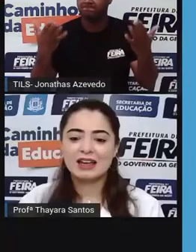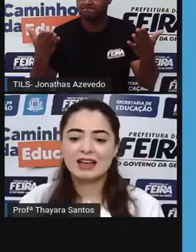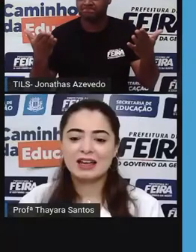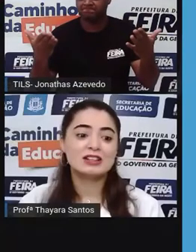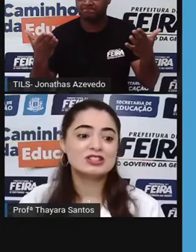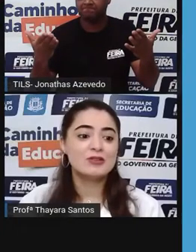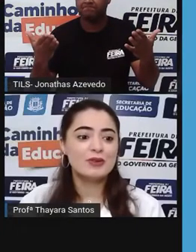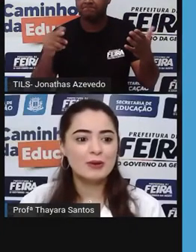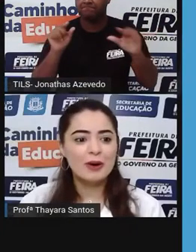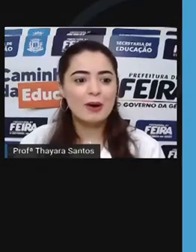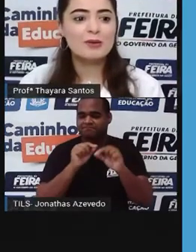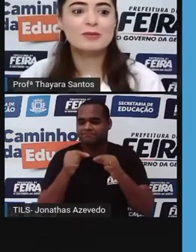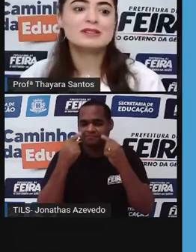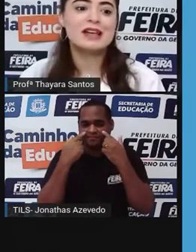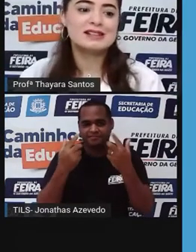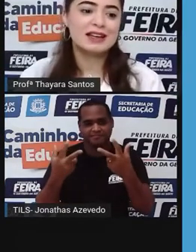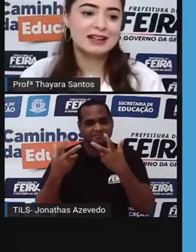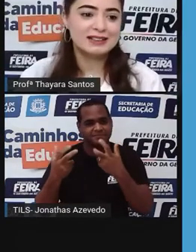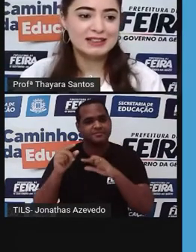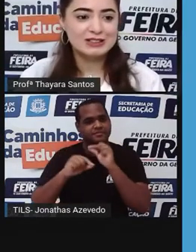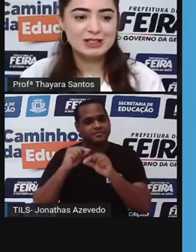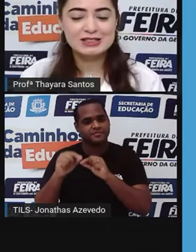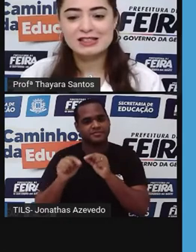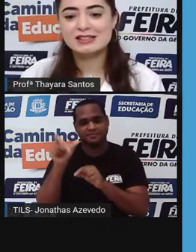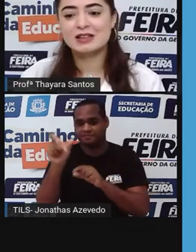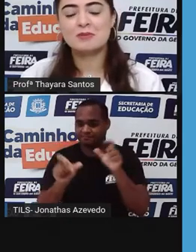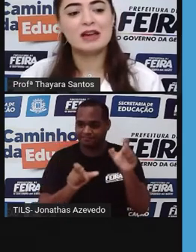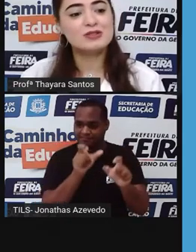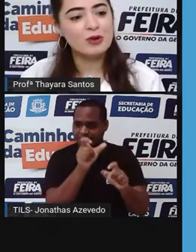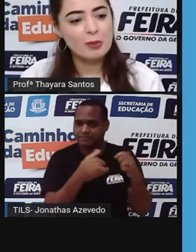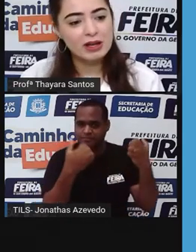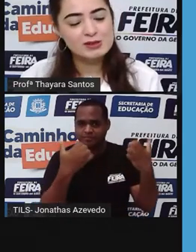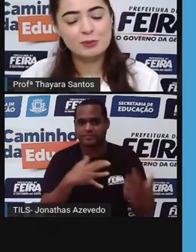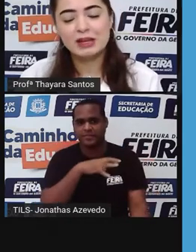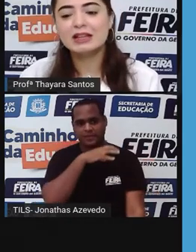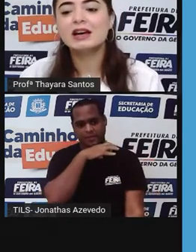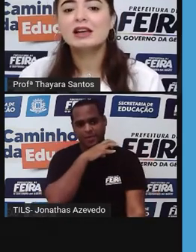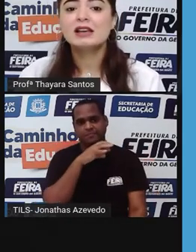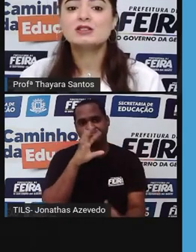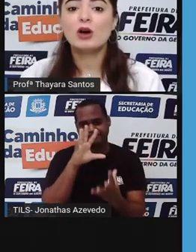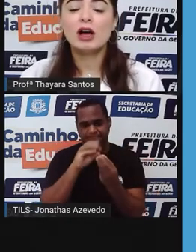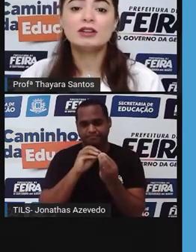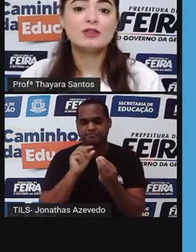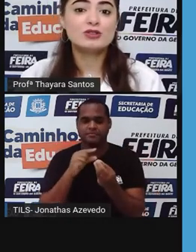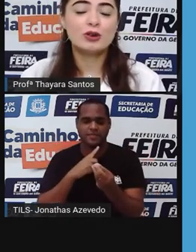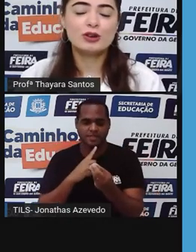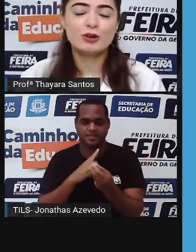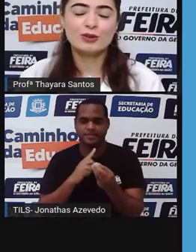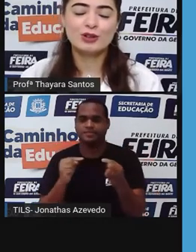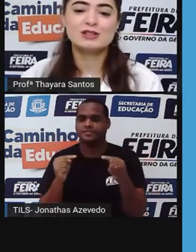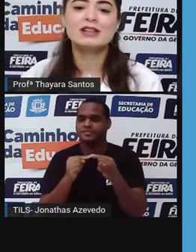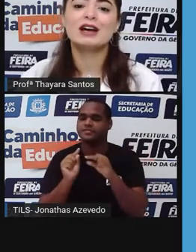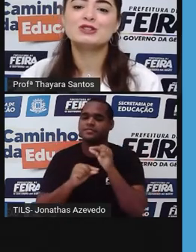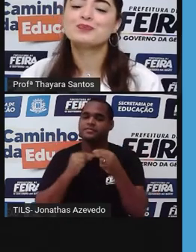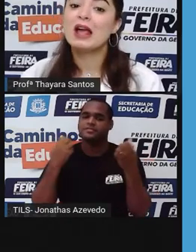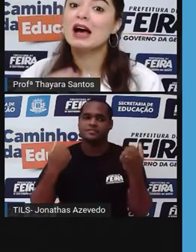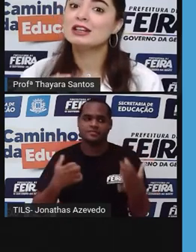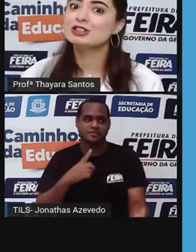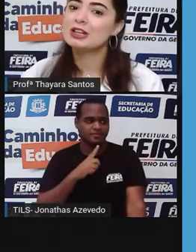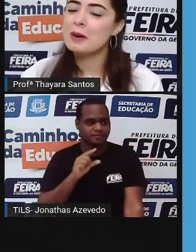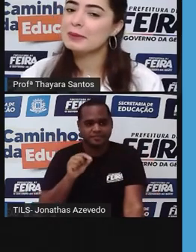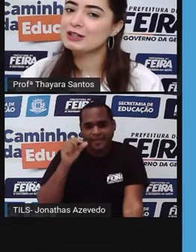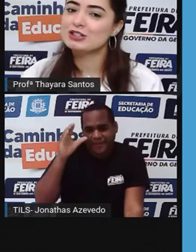Aí a gente viu algumas das características desses animais de forma resumida. E só a nível de curiosidade.